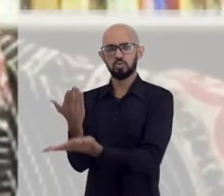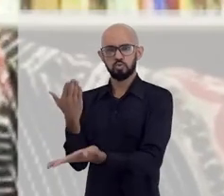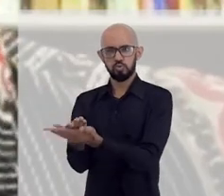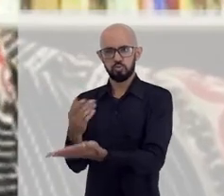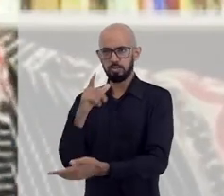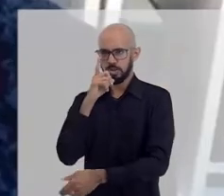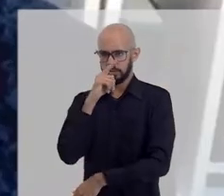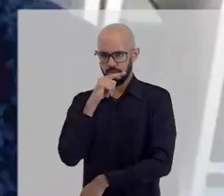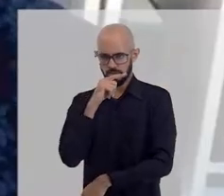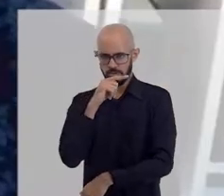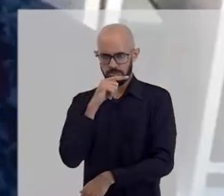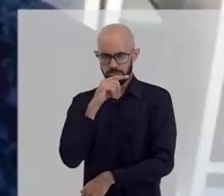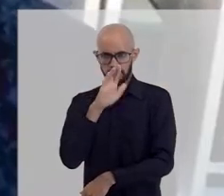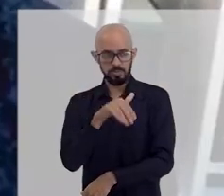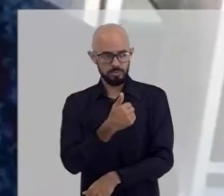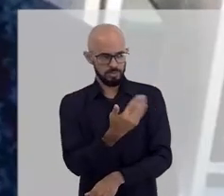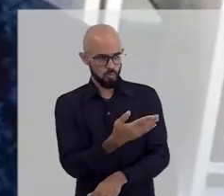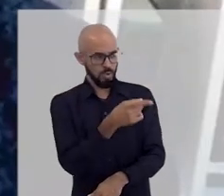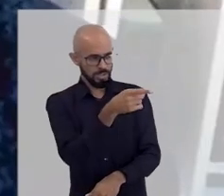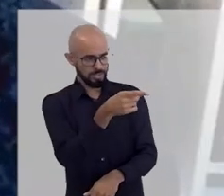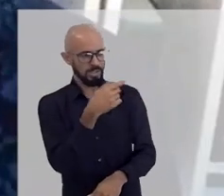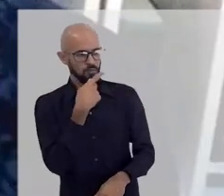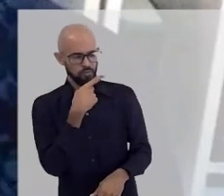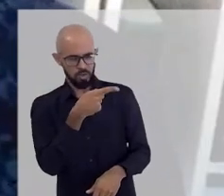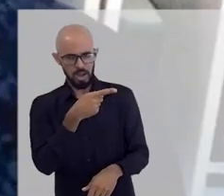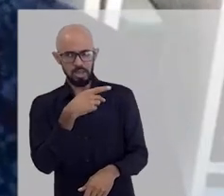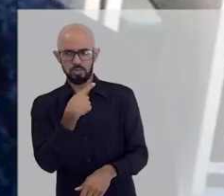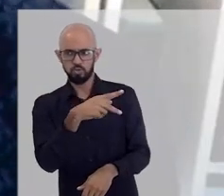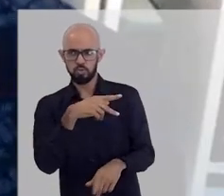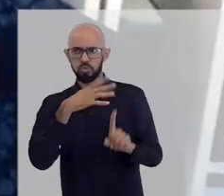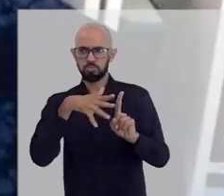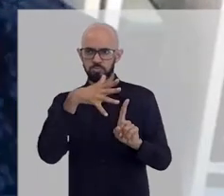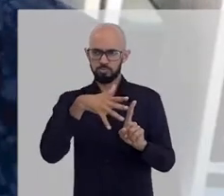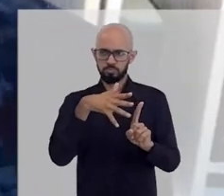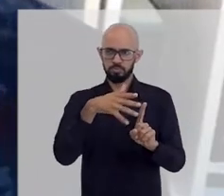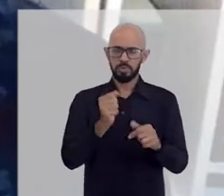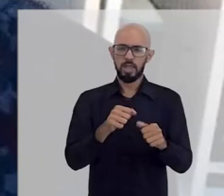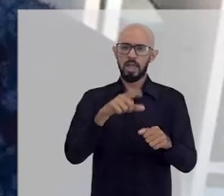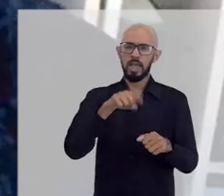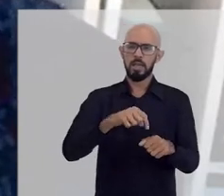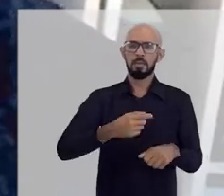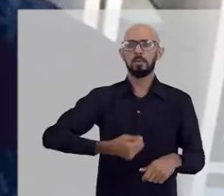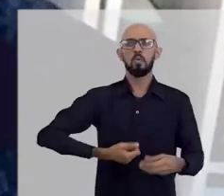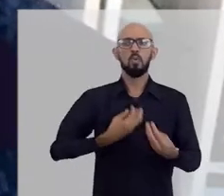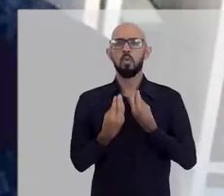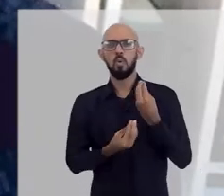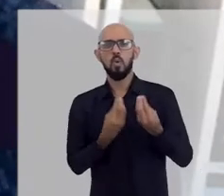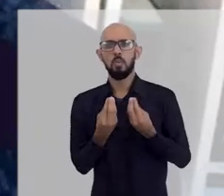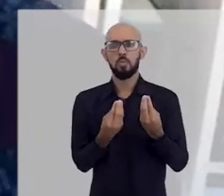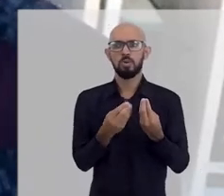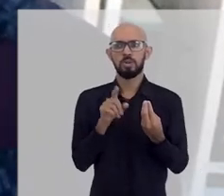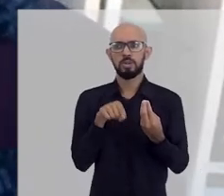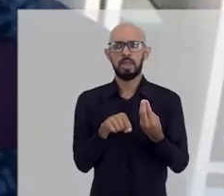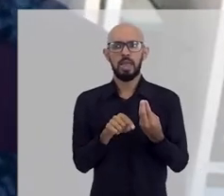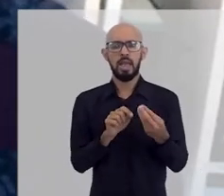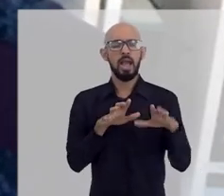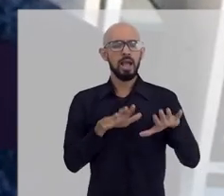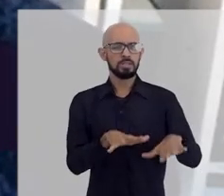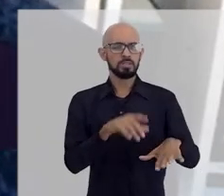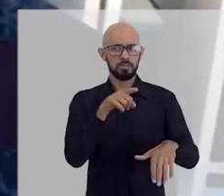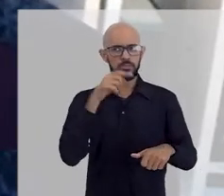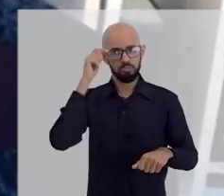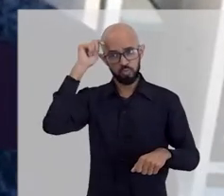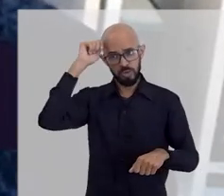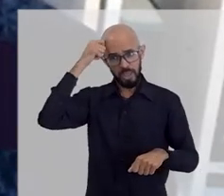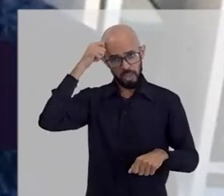águas, né? Sua última fala nos leva, pelo menos, para duas questões. Uma, como é que é ser uma pessoa